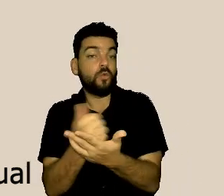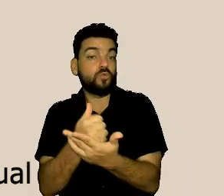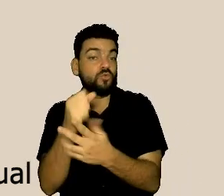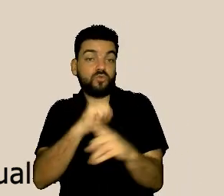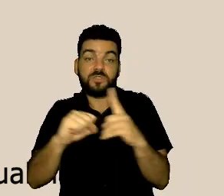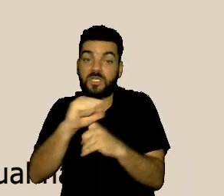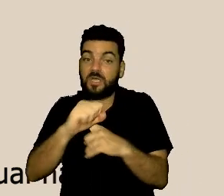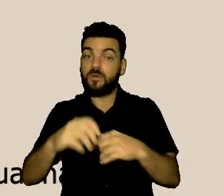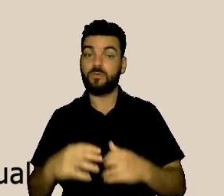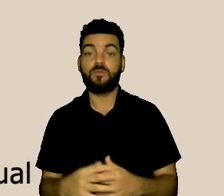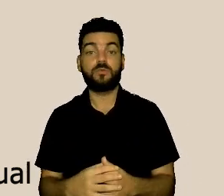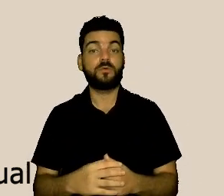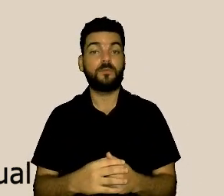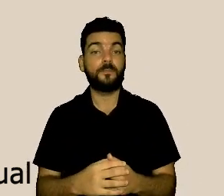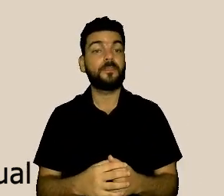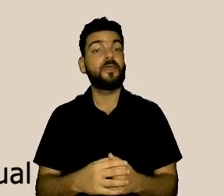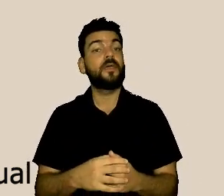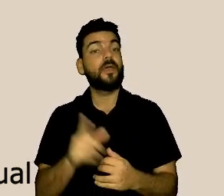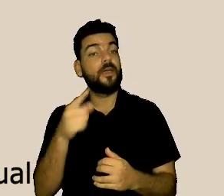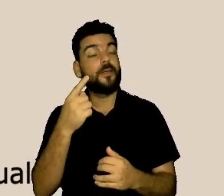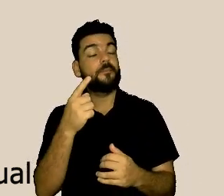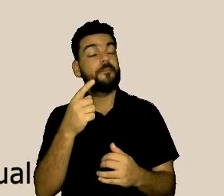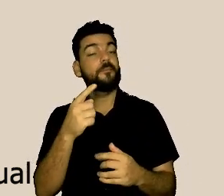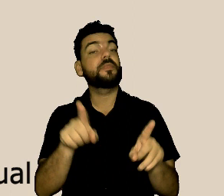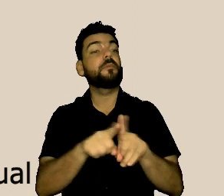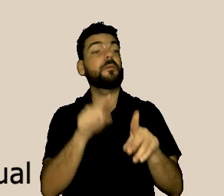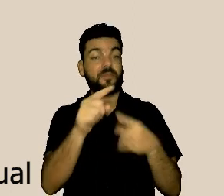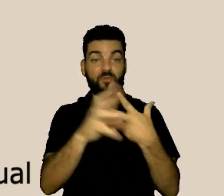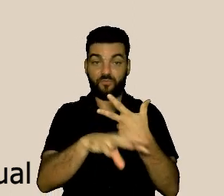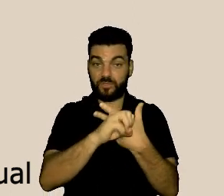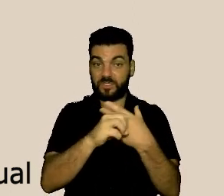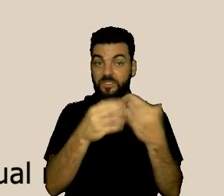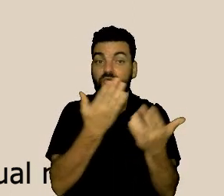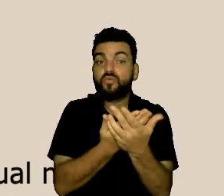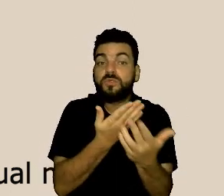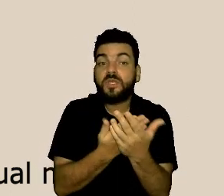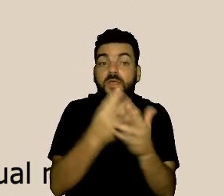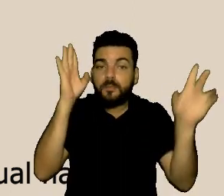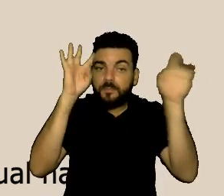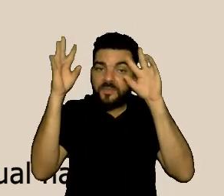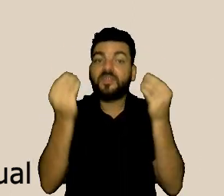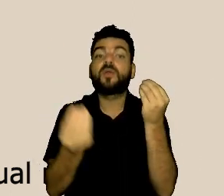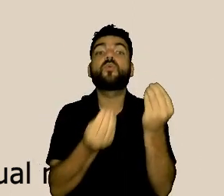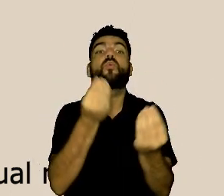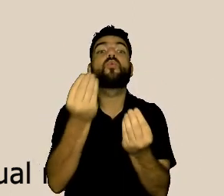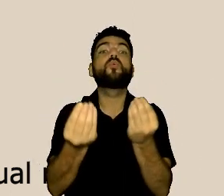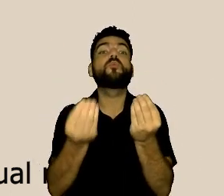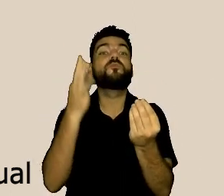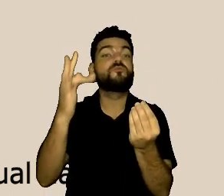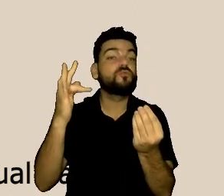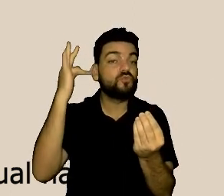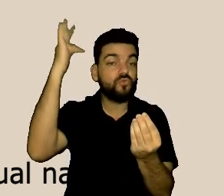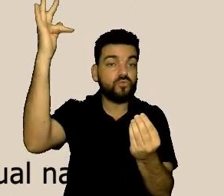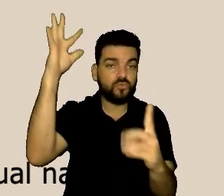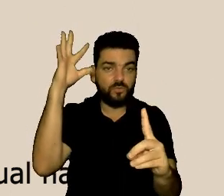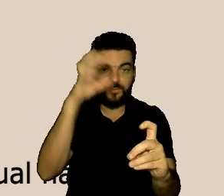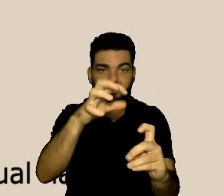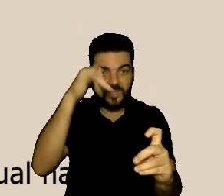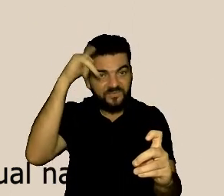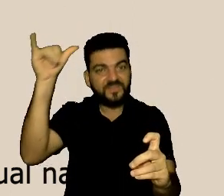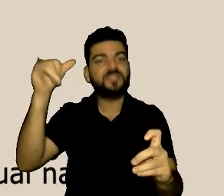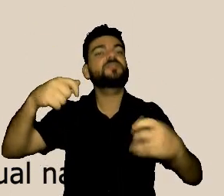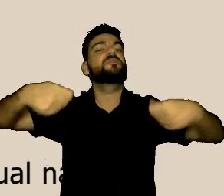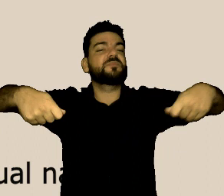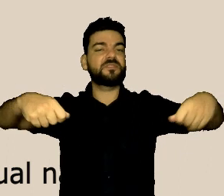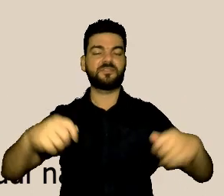tratar os dados é muito importante, não é uma mera estatística, mas sim uma sinalização de rumos